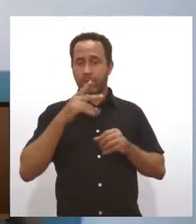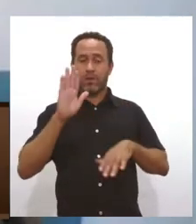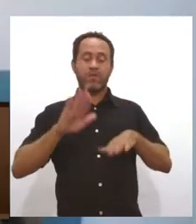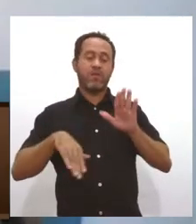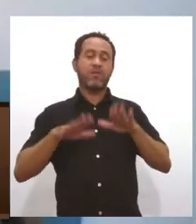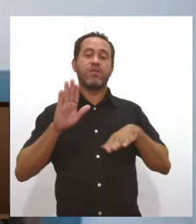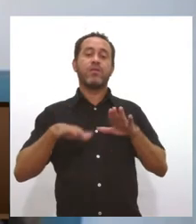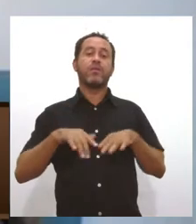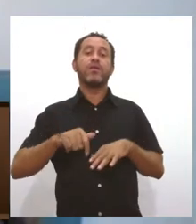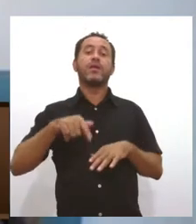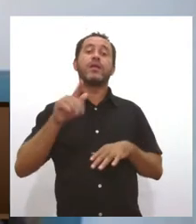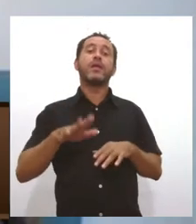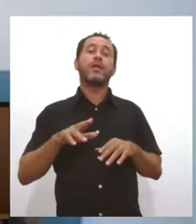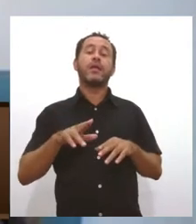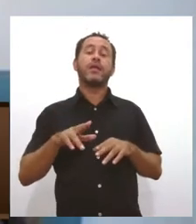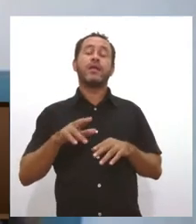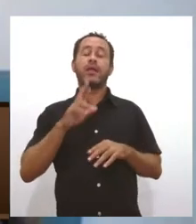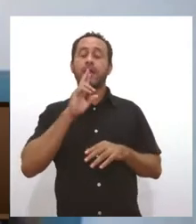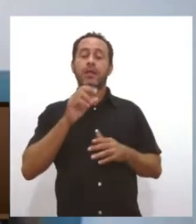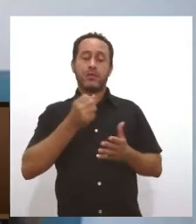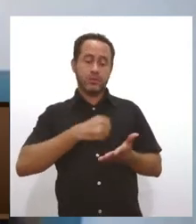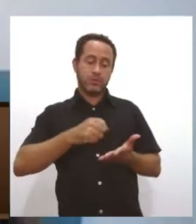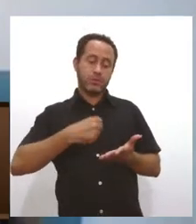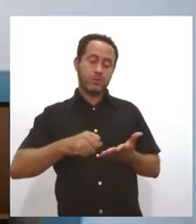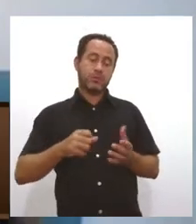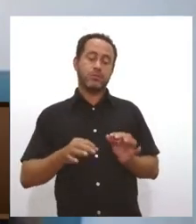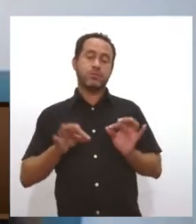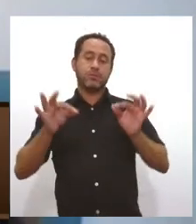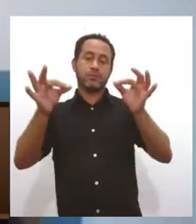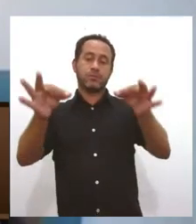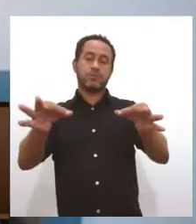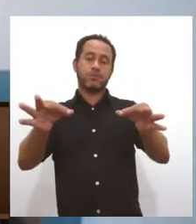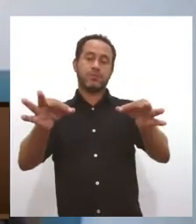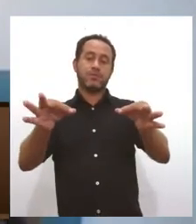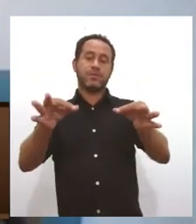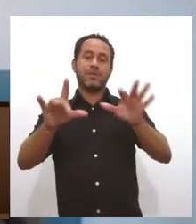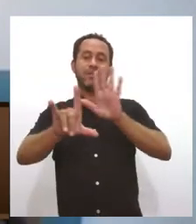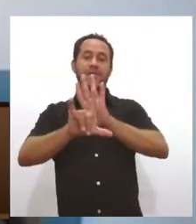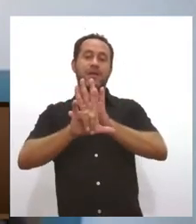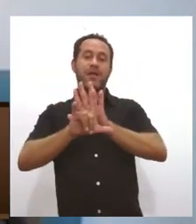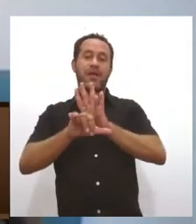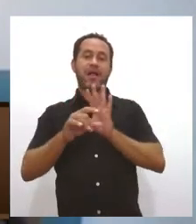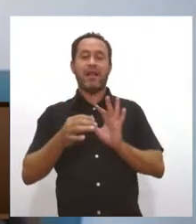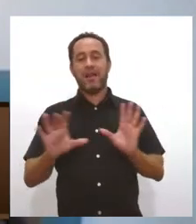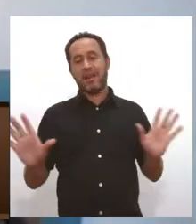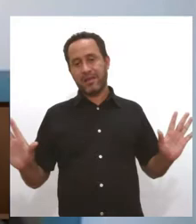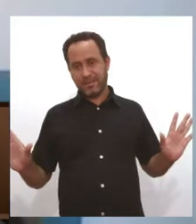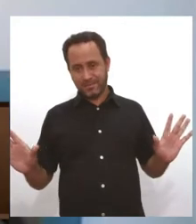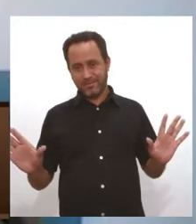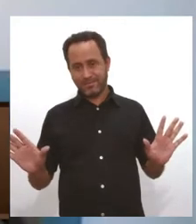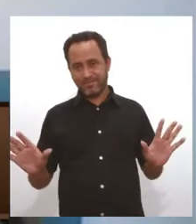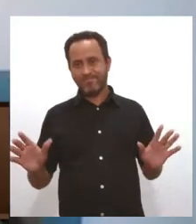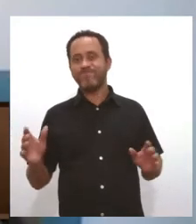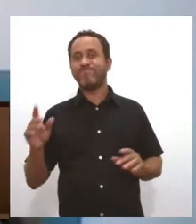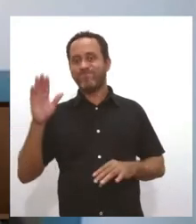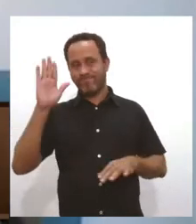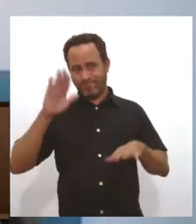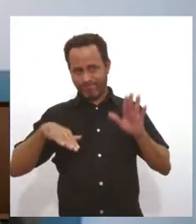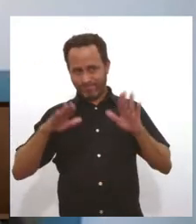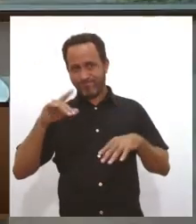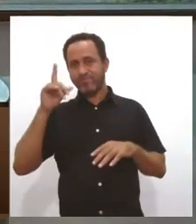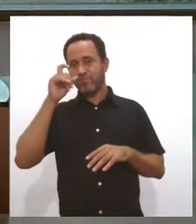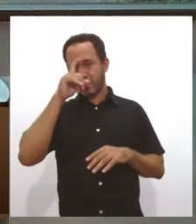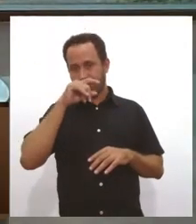de quem está sentado na cadeira com a caneta na mão, né? Para assinar esse processo. Então, essa é a falha.